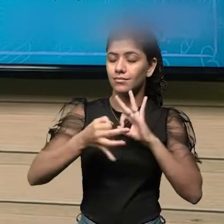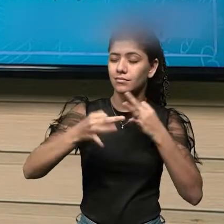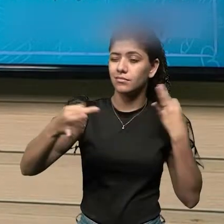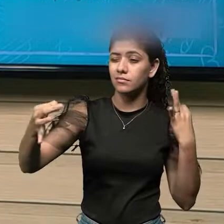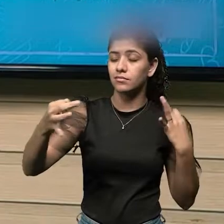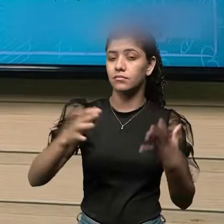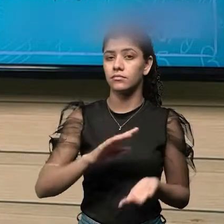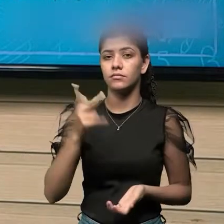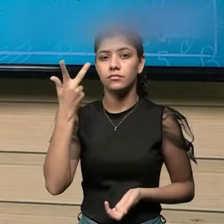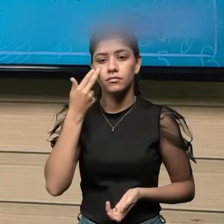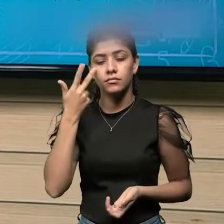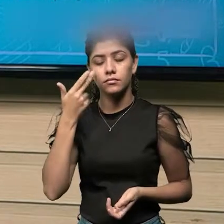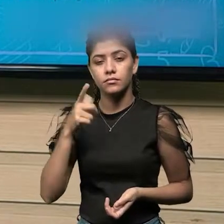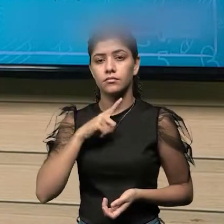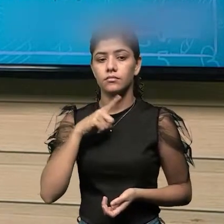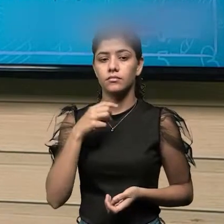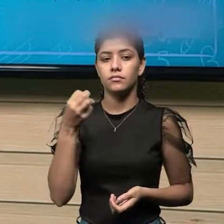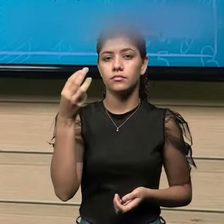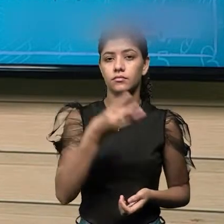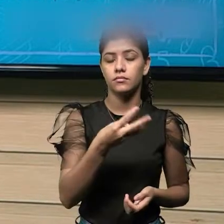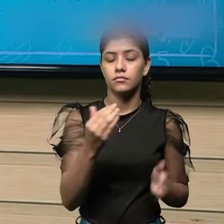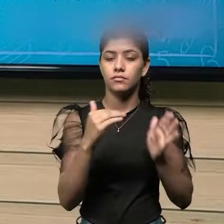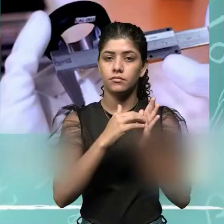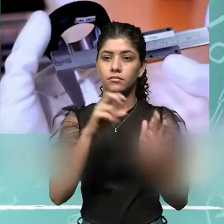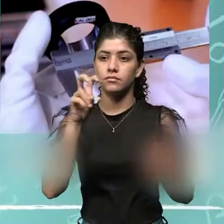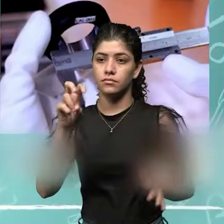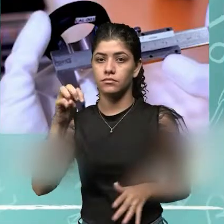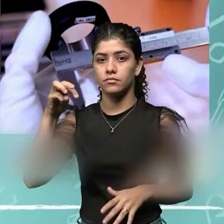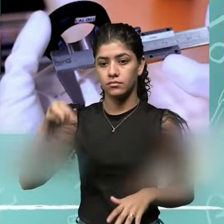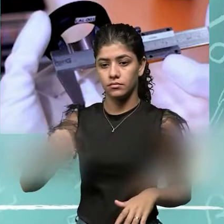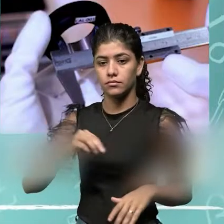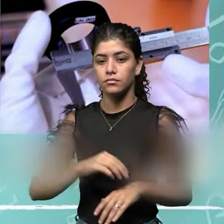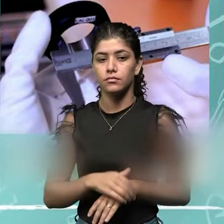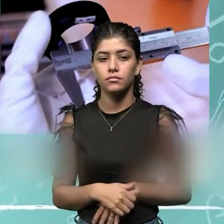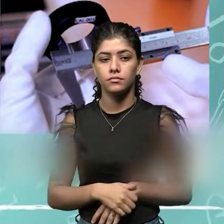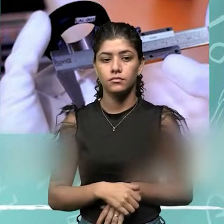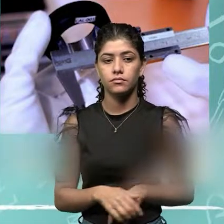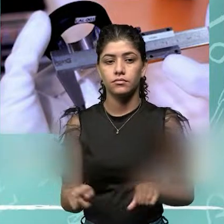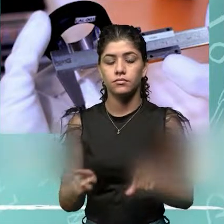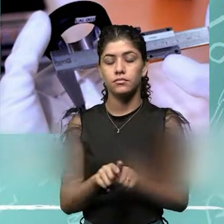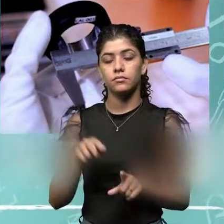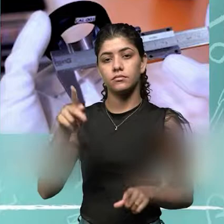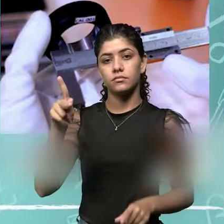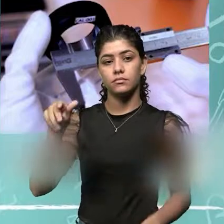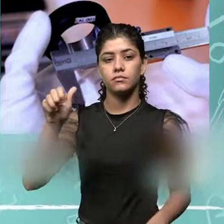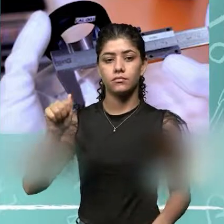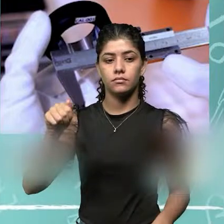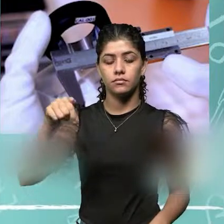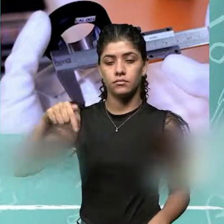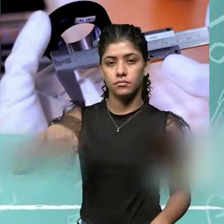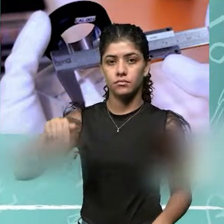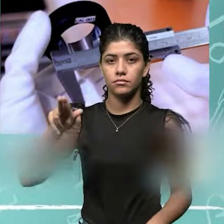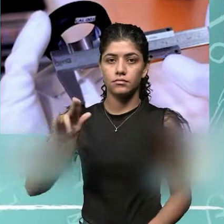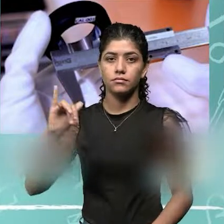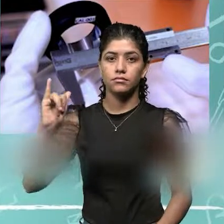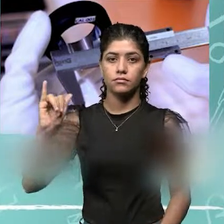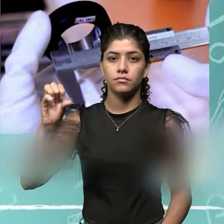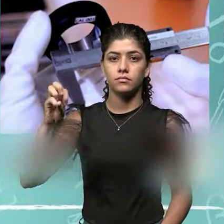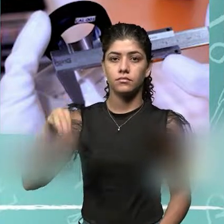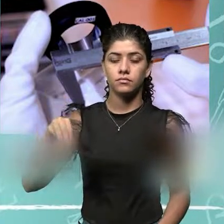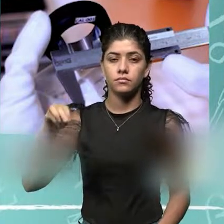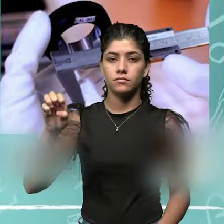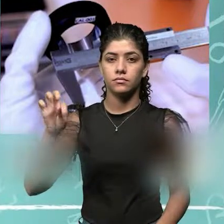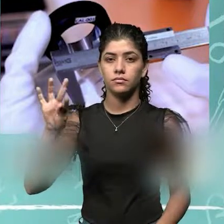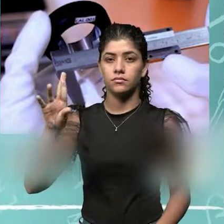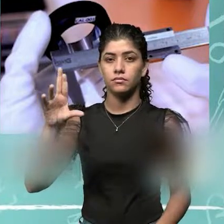comuns são essas de 3 a 5 metros. O paquímetro é um instrumento parecido com